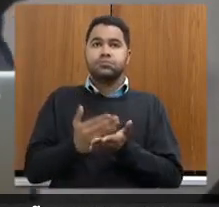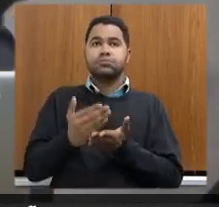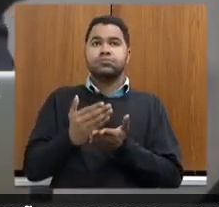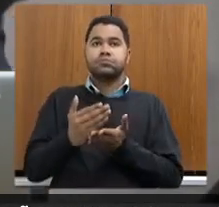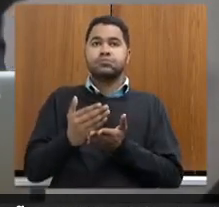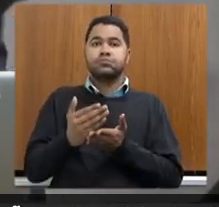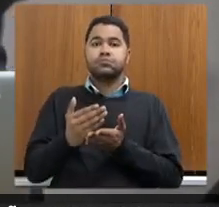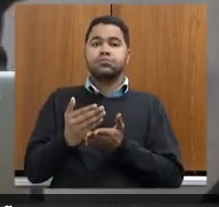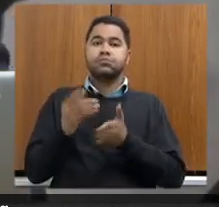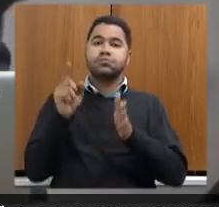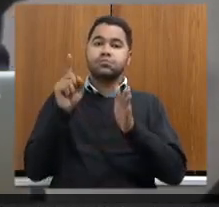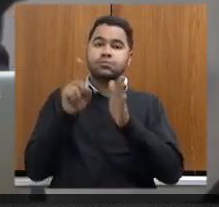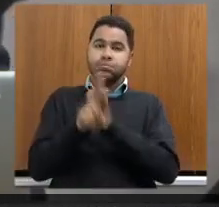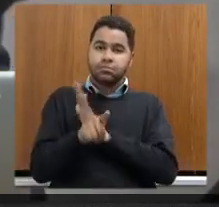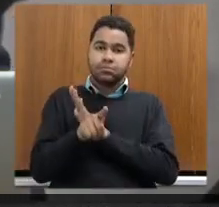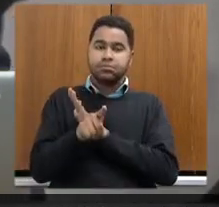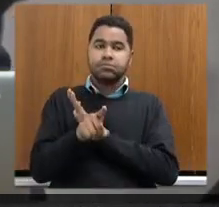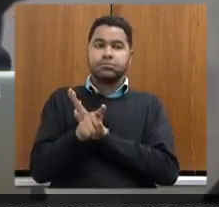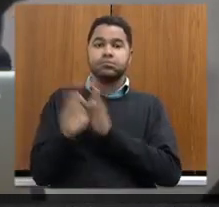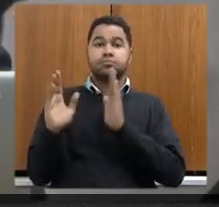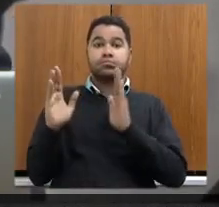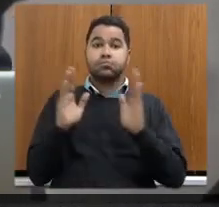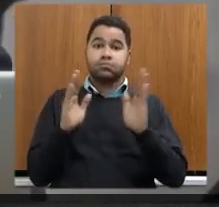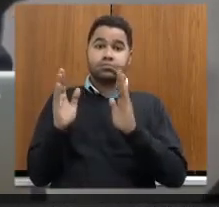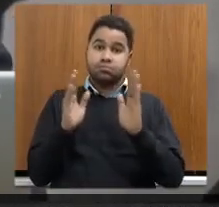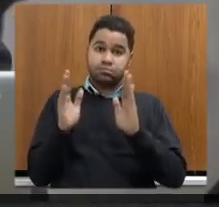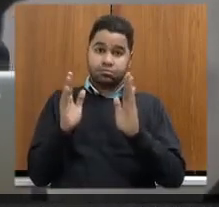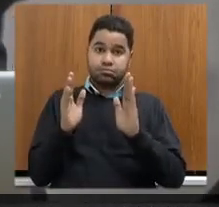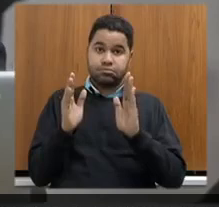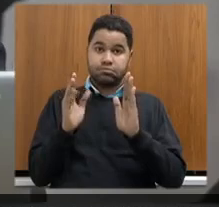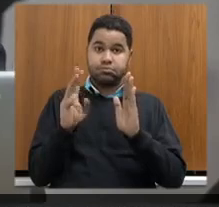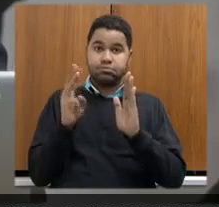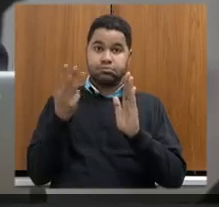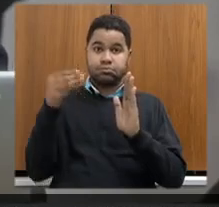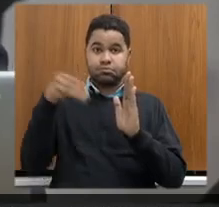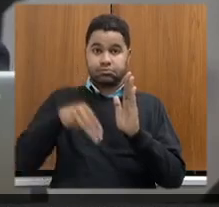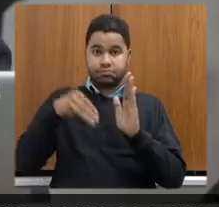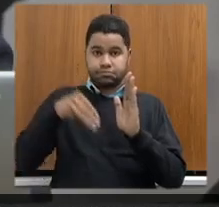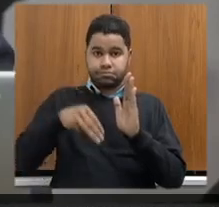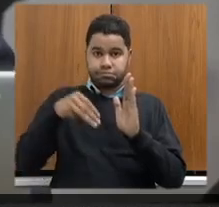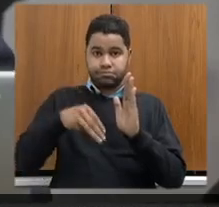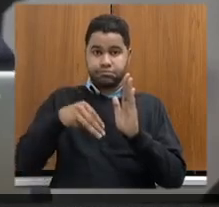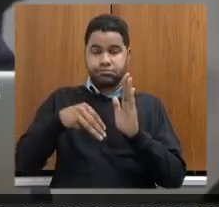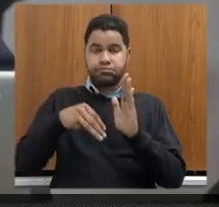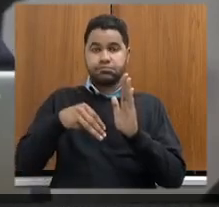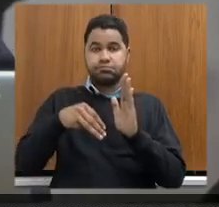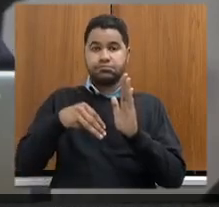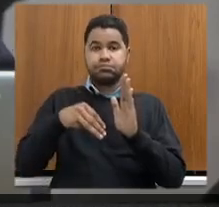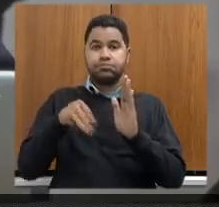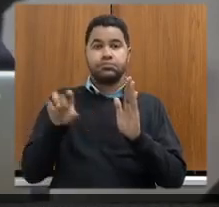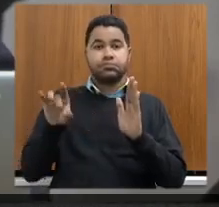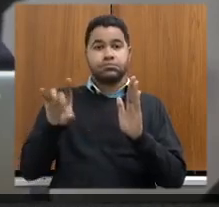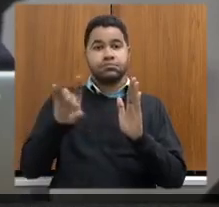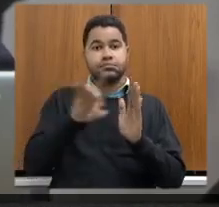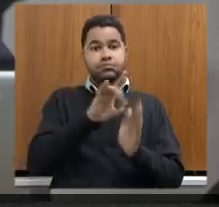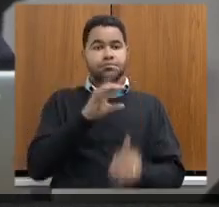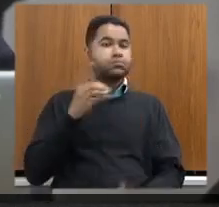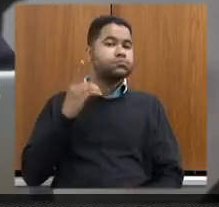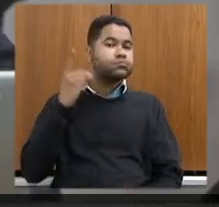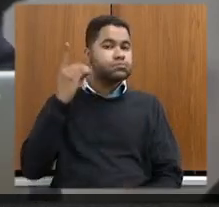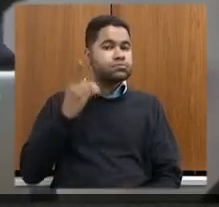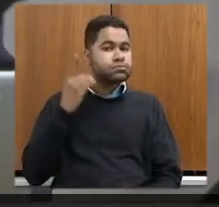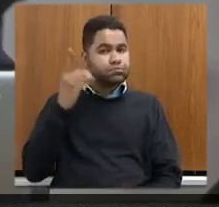a interpelação pelo prazo estabelecido de três minutos para cada parlamentar